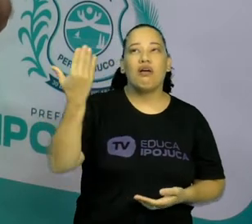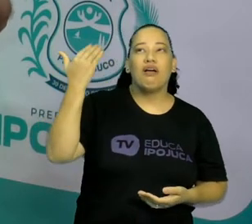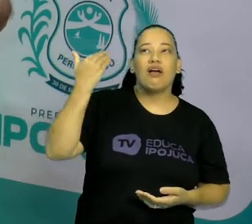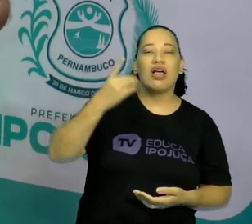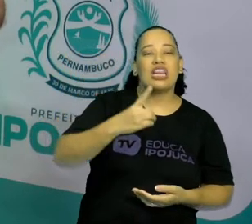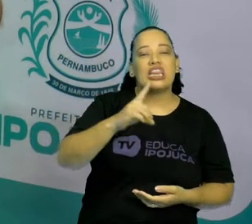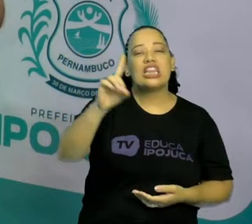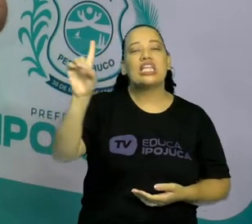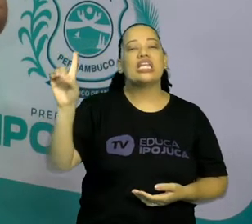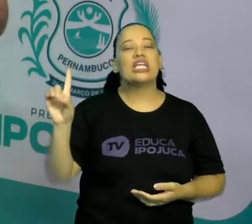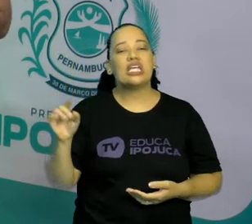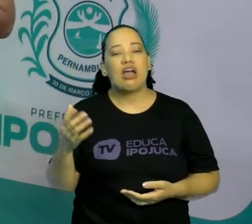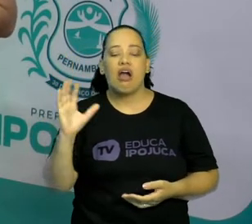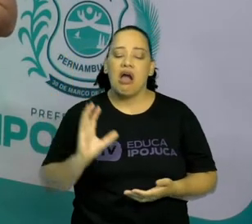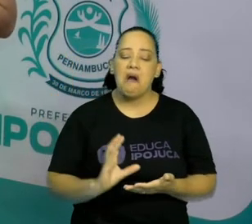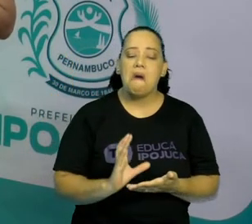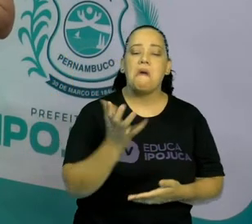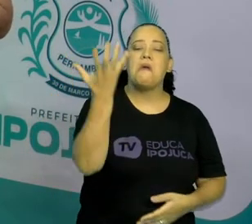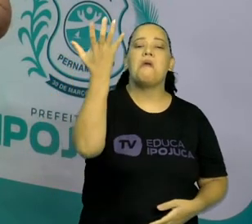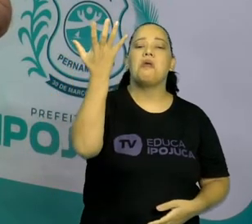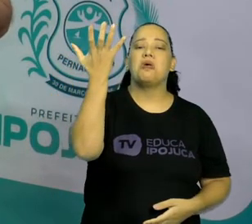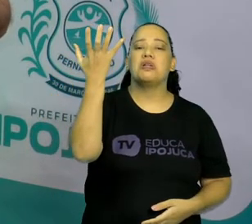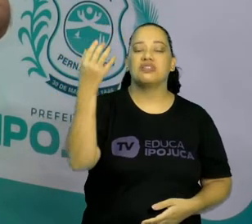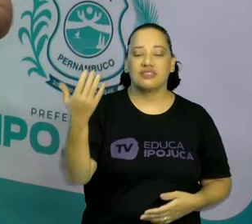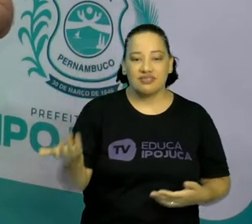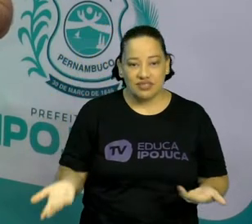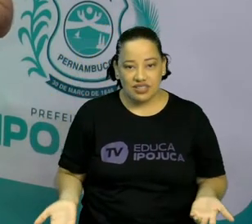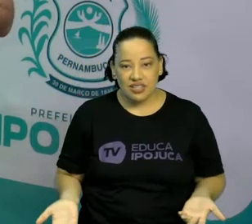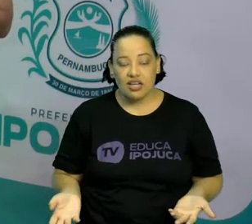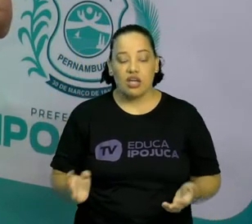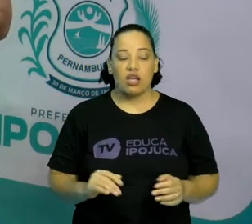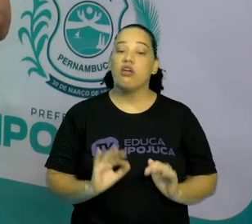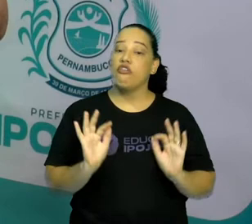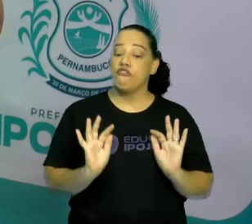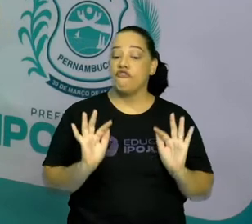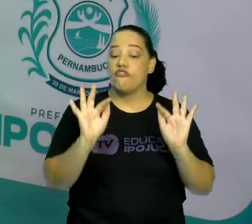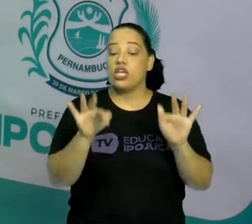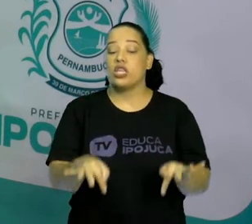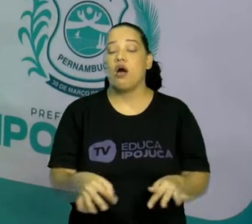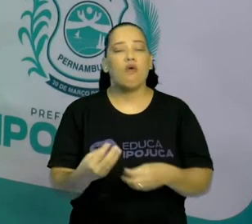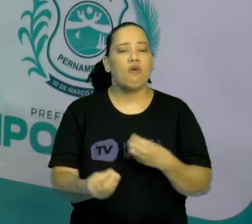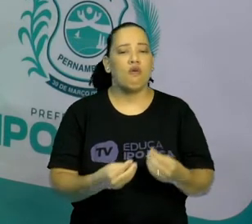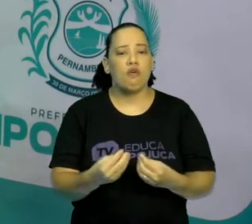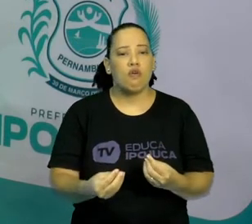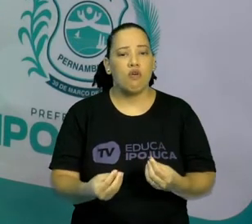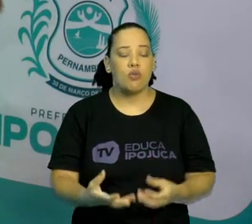aconteceu e sempre termina com a frase.